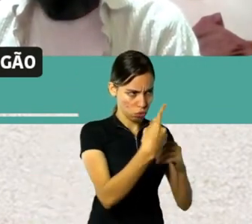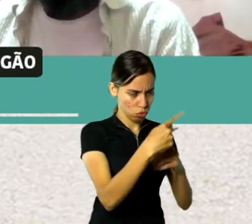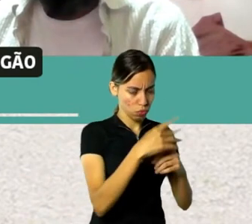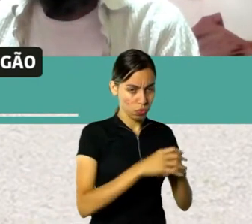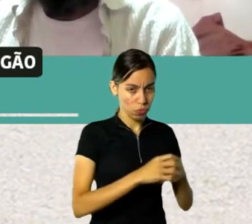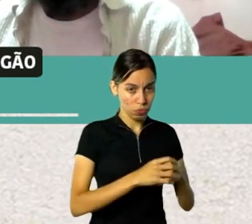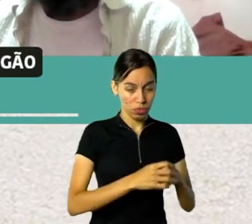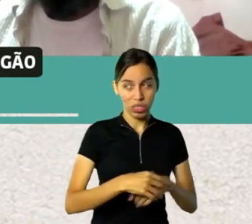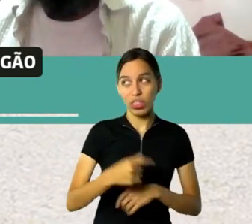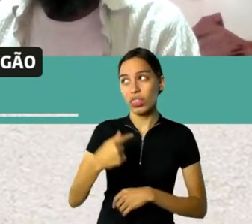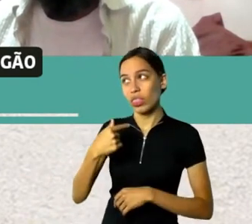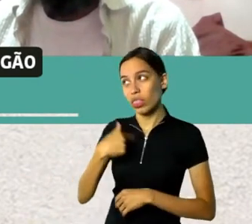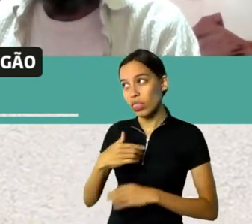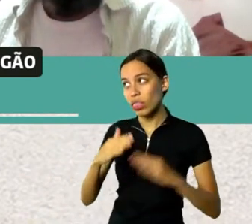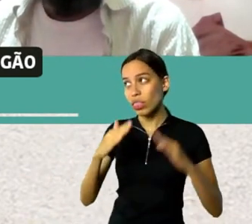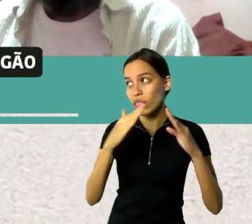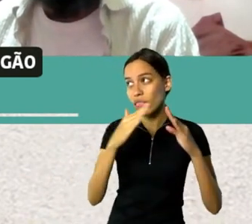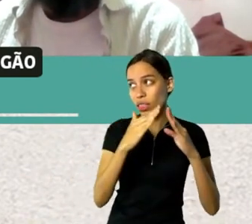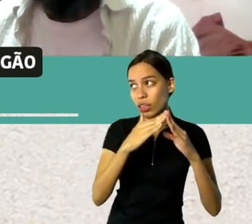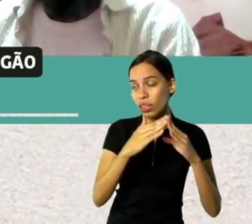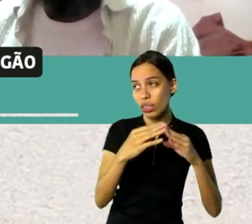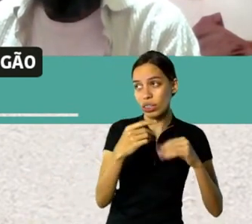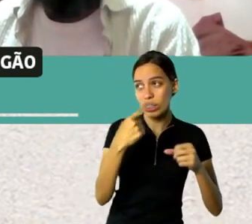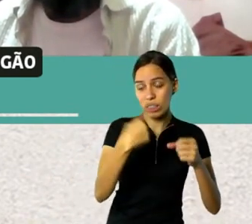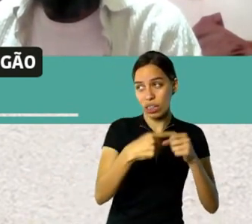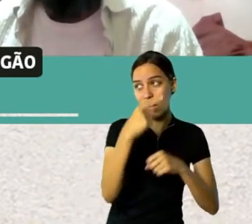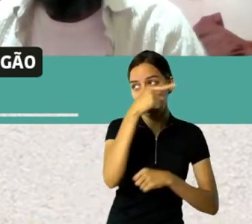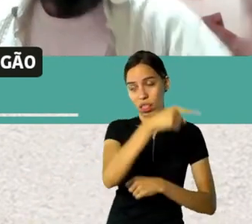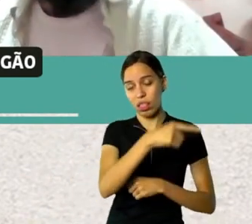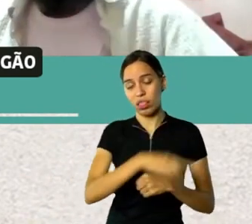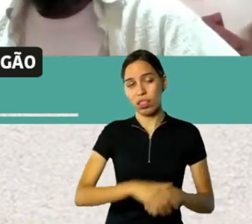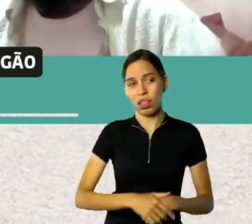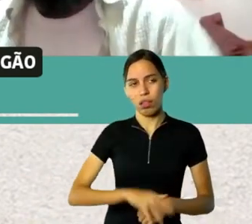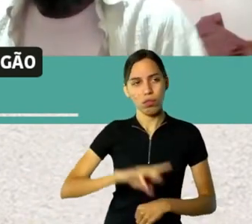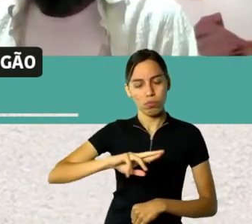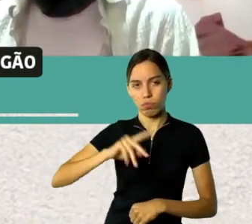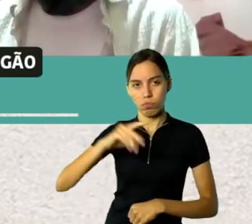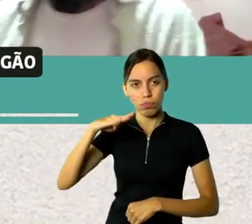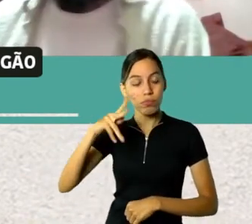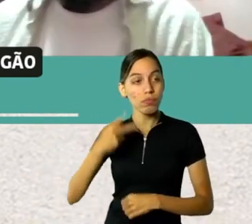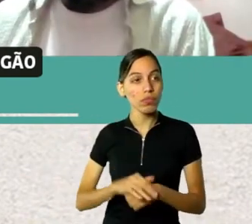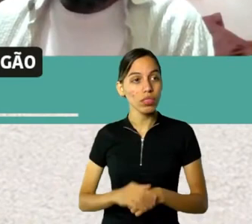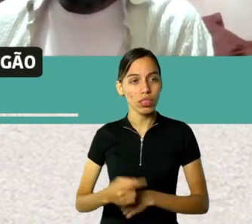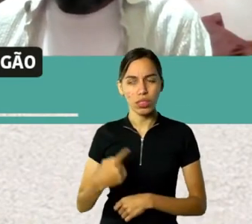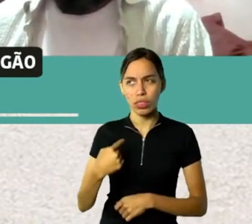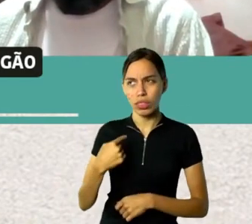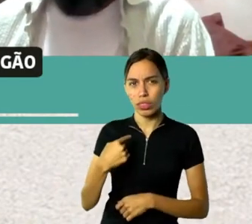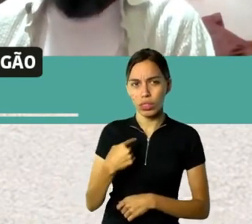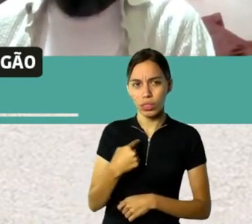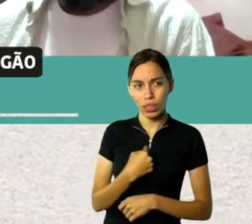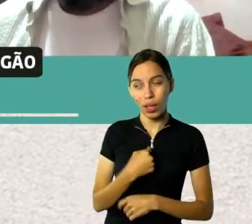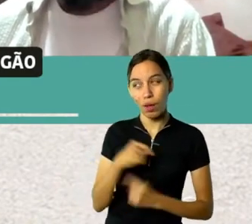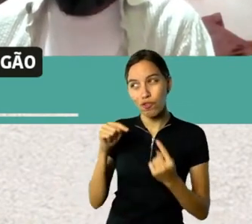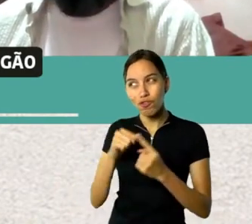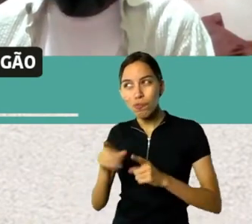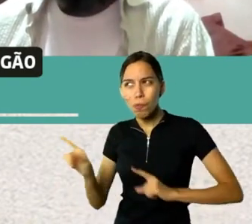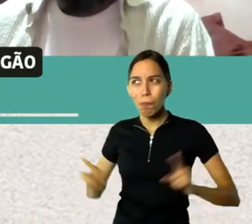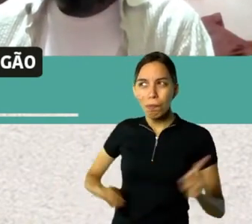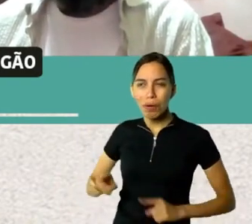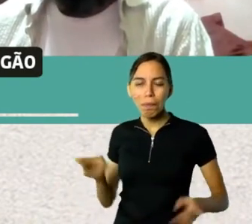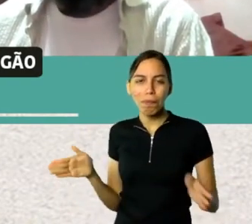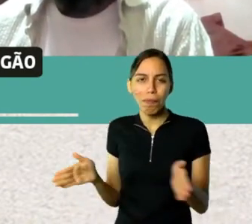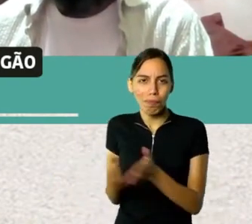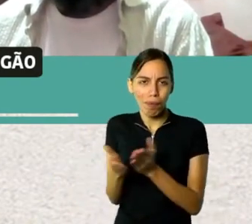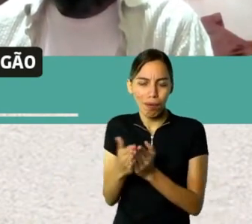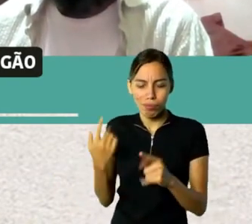sou o primo pobre do interior que cismou de fazer a biografia dele, assim, né? Ele foi muito rico no Rio de Janeiro